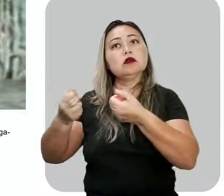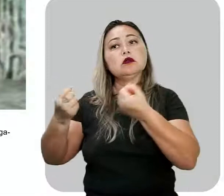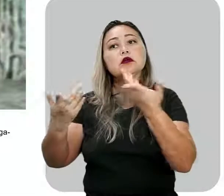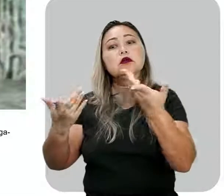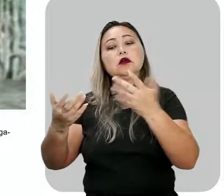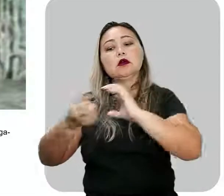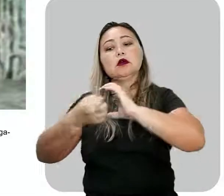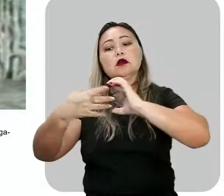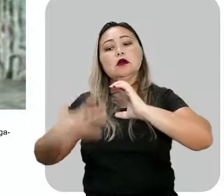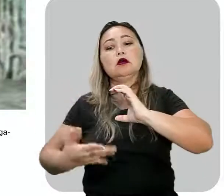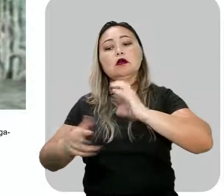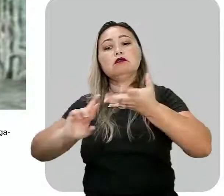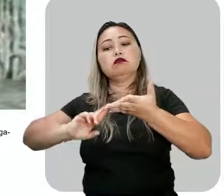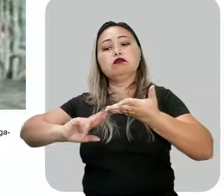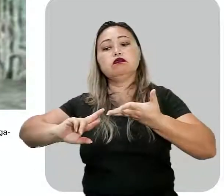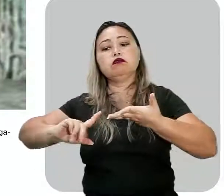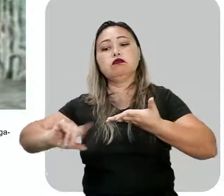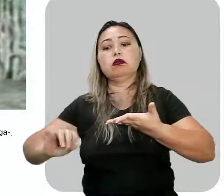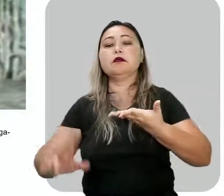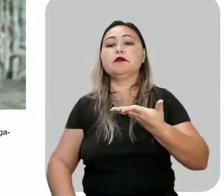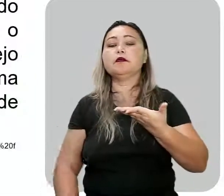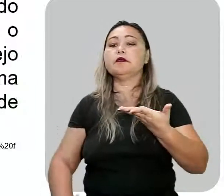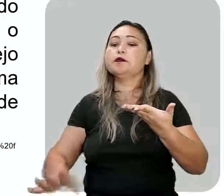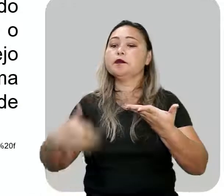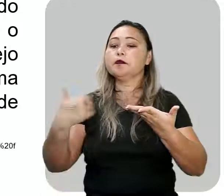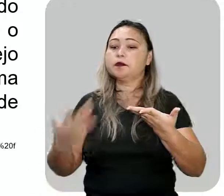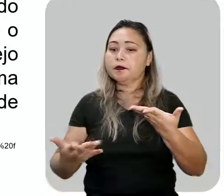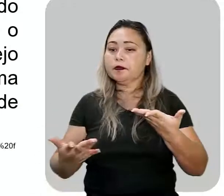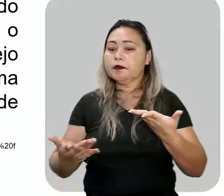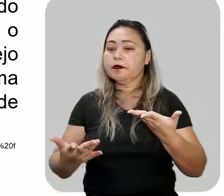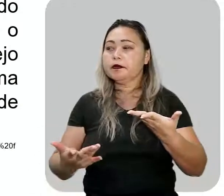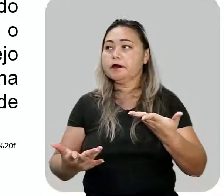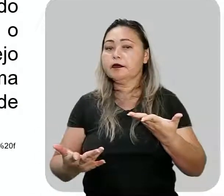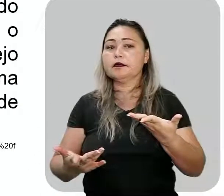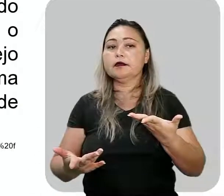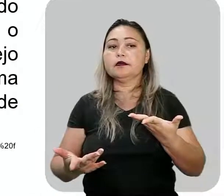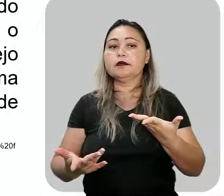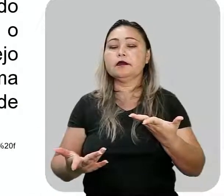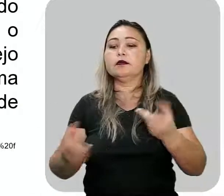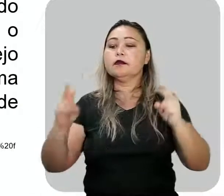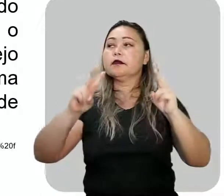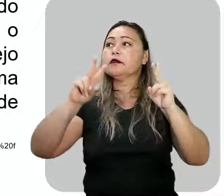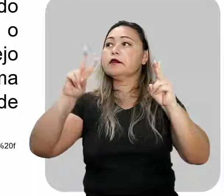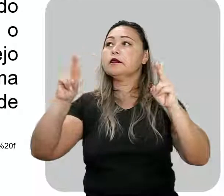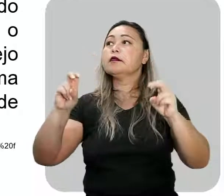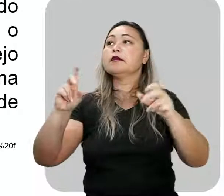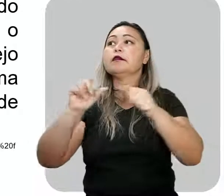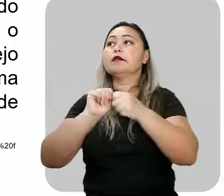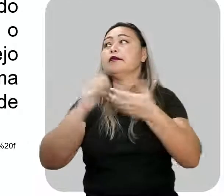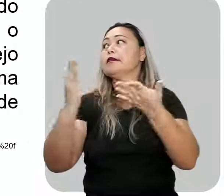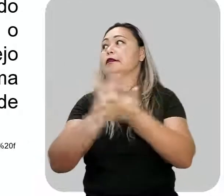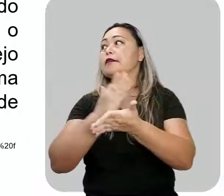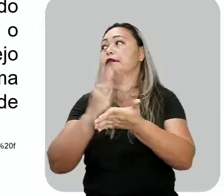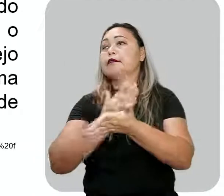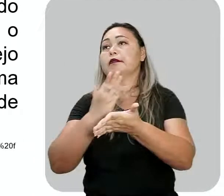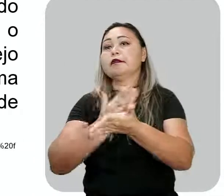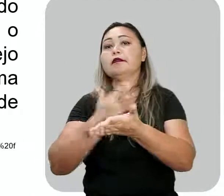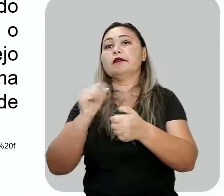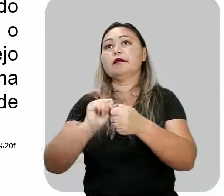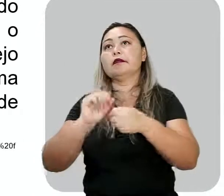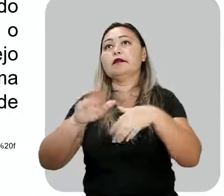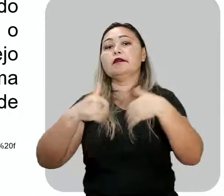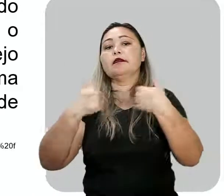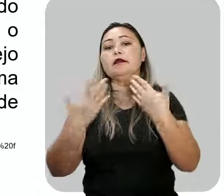características diversificadas. Vamos lá, então? O título da obra é também o nome de seu